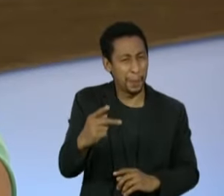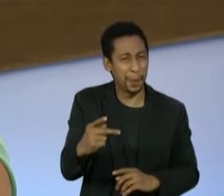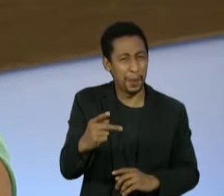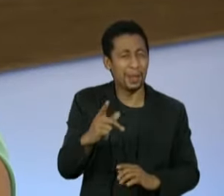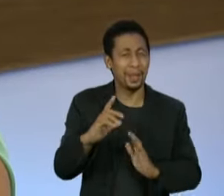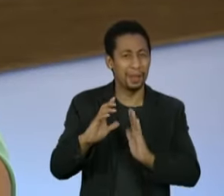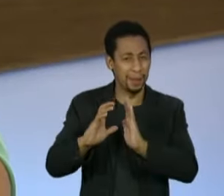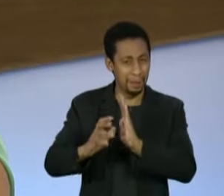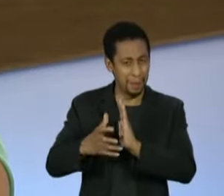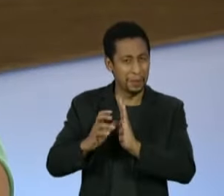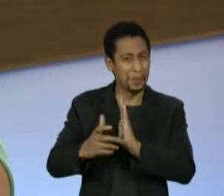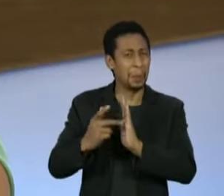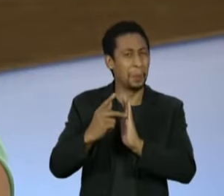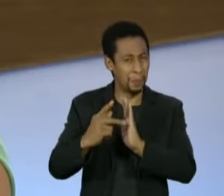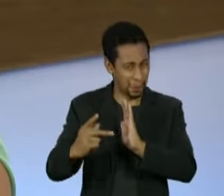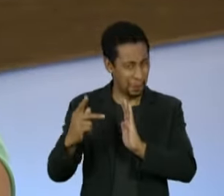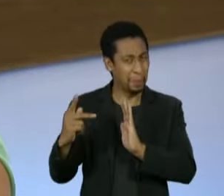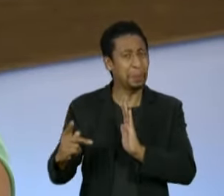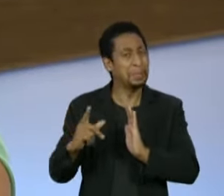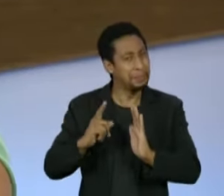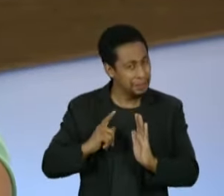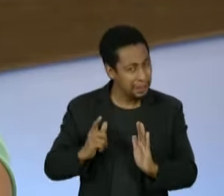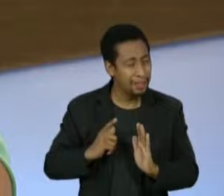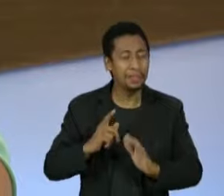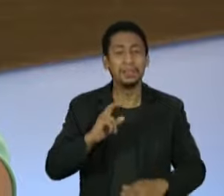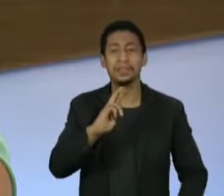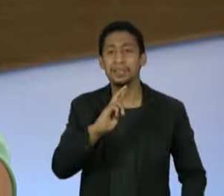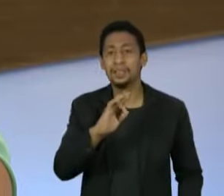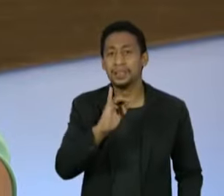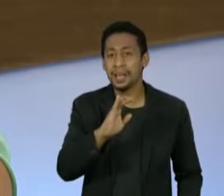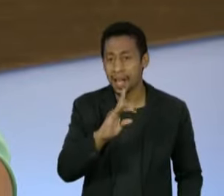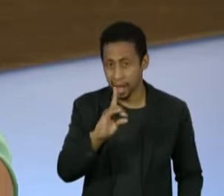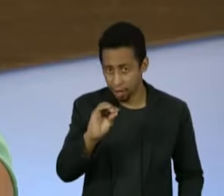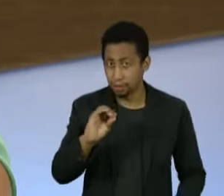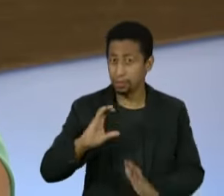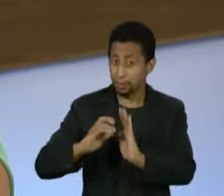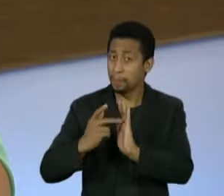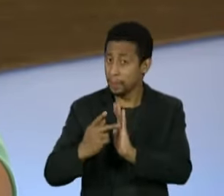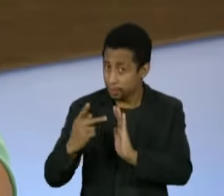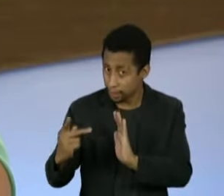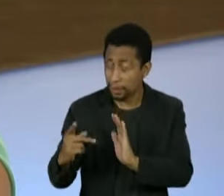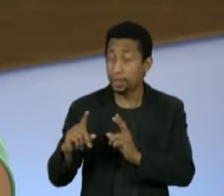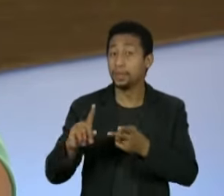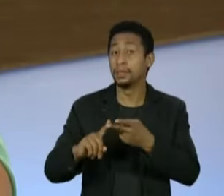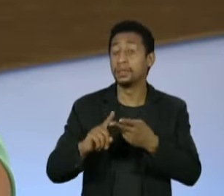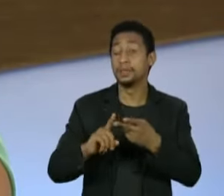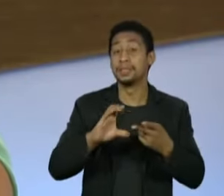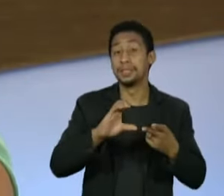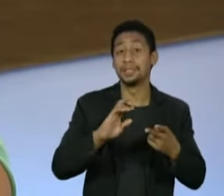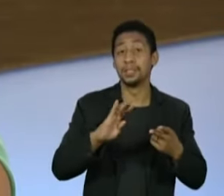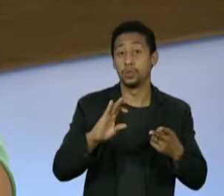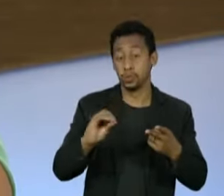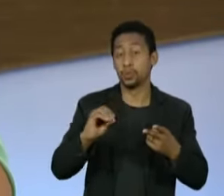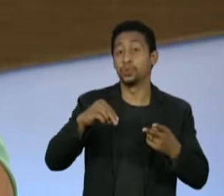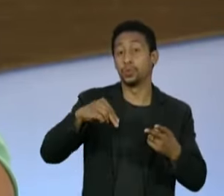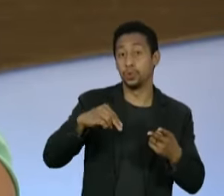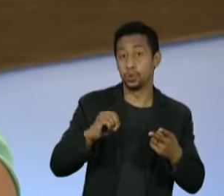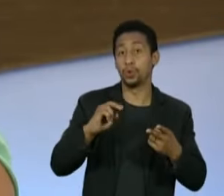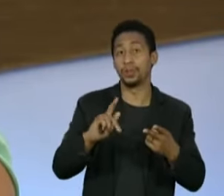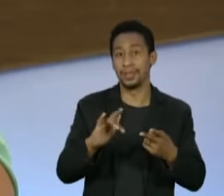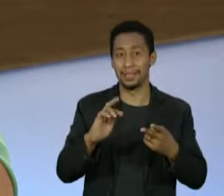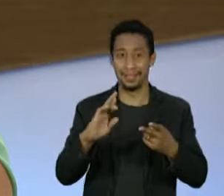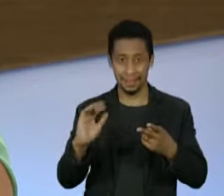em momentos chaves. A gente tem Ricardo Barros, o PP. A gente tem o próprio Sirio Nogueira que atuou em momentos decisivos até para